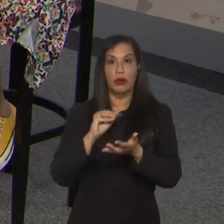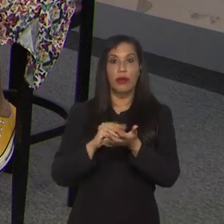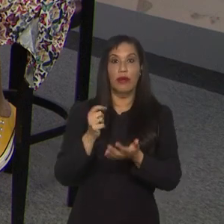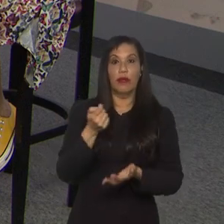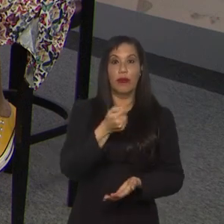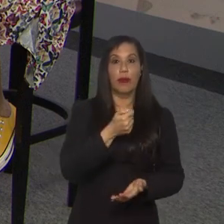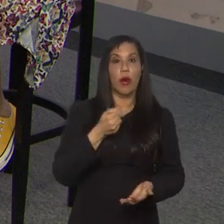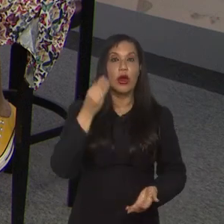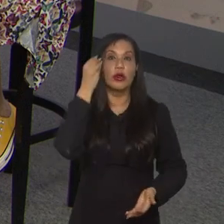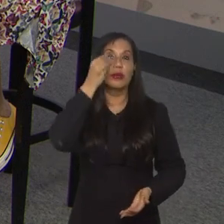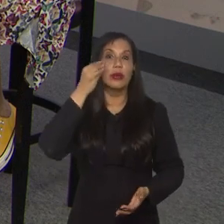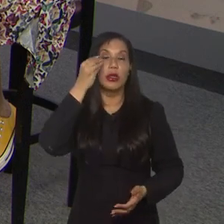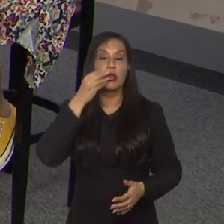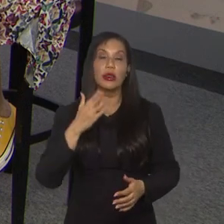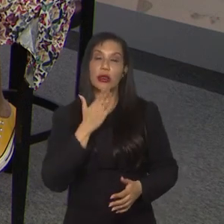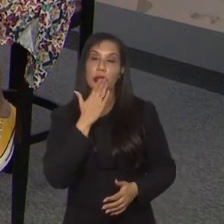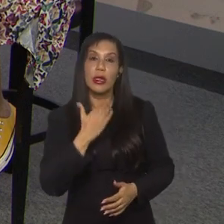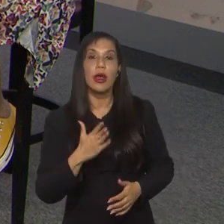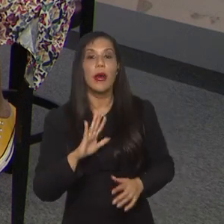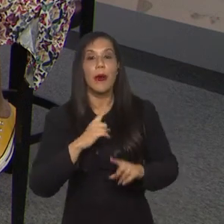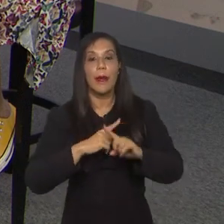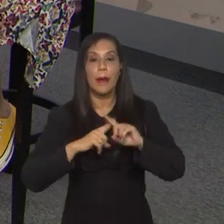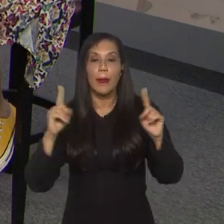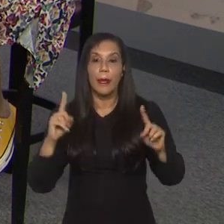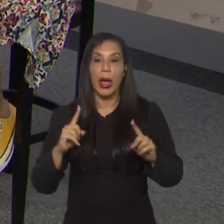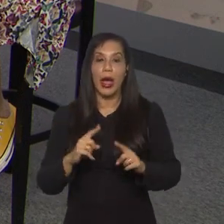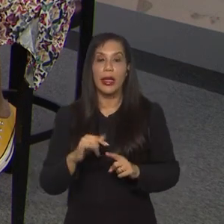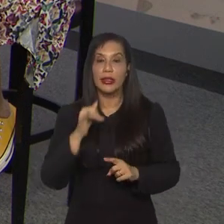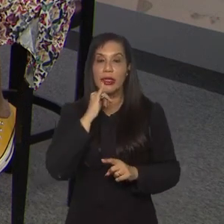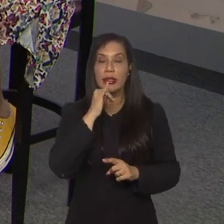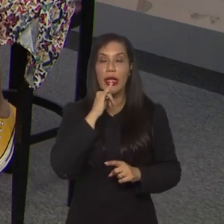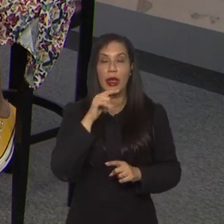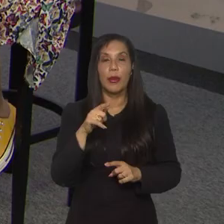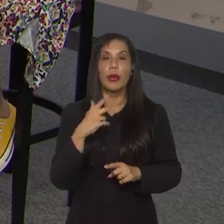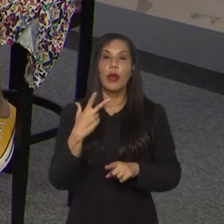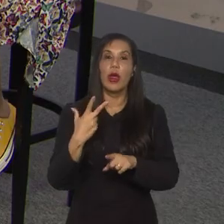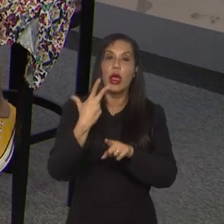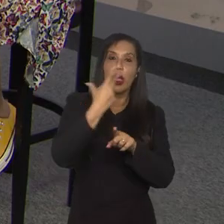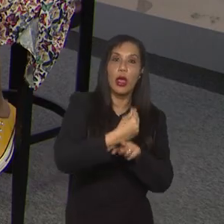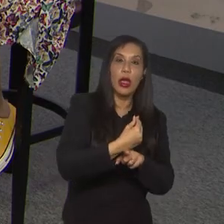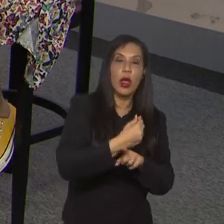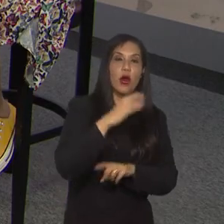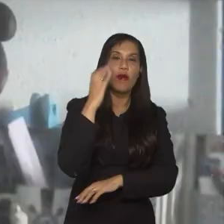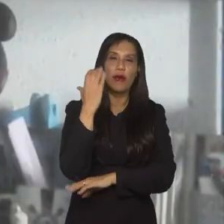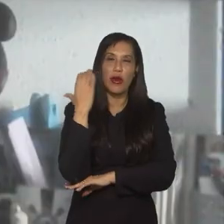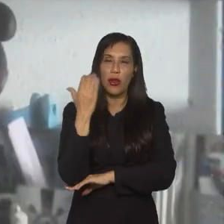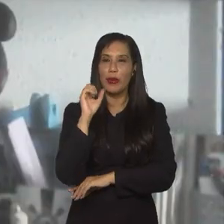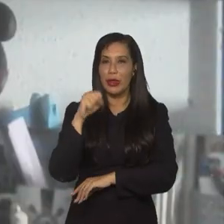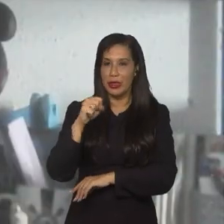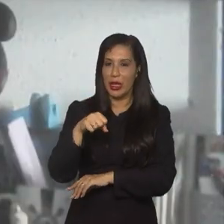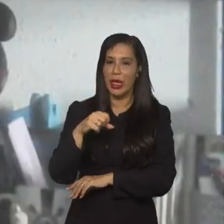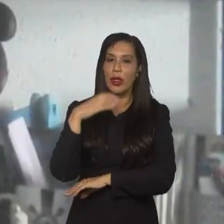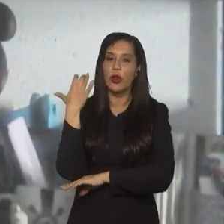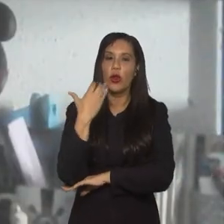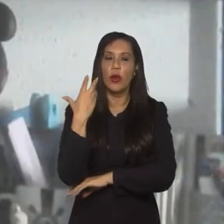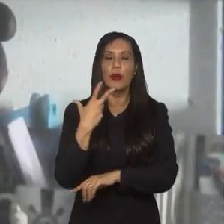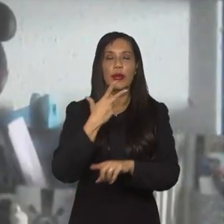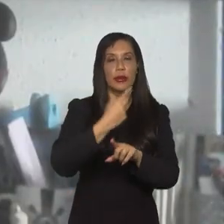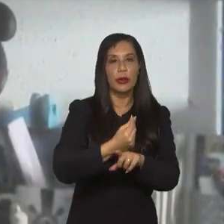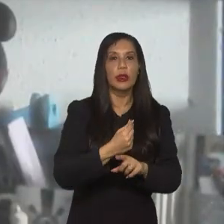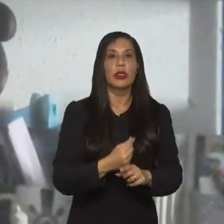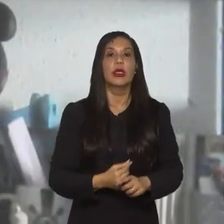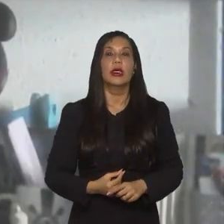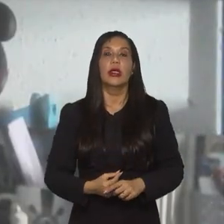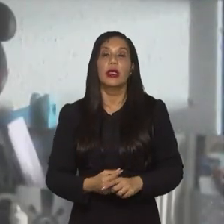equipe? Se eu não me engano, acho que a amistosa que eles ganharam foi da Colômbia, não foi? Que a Colômbia estava vencendo e virou,